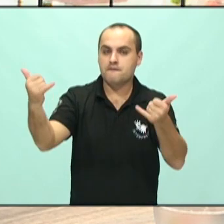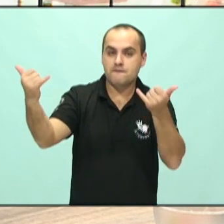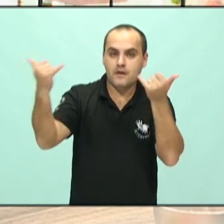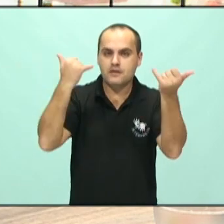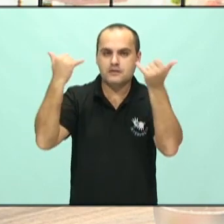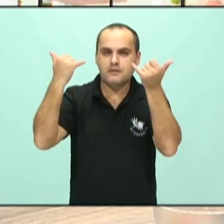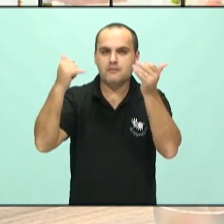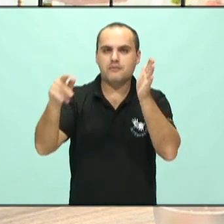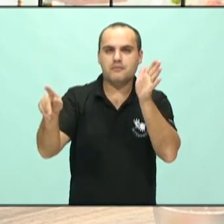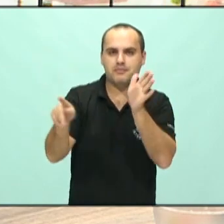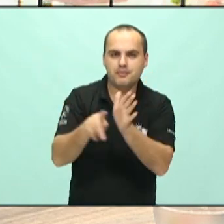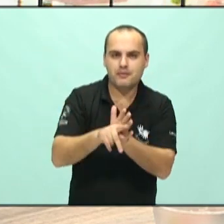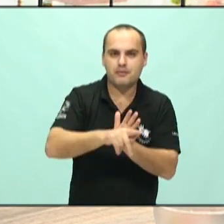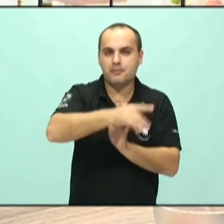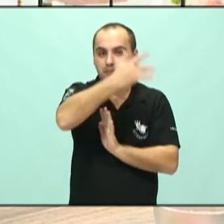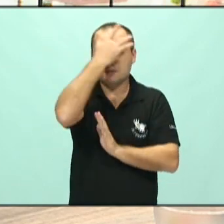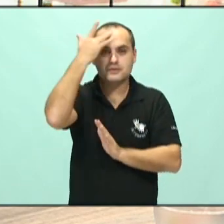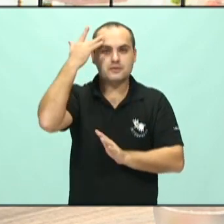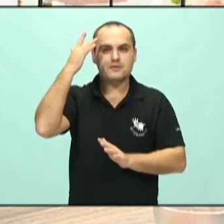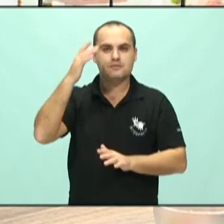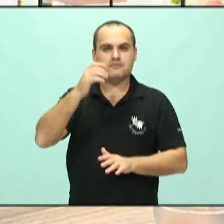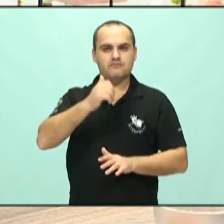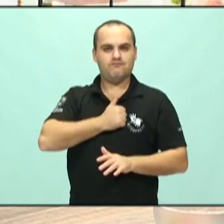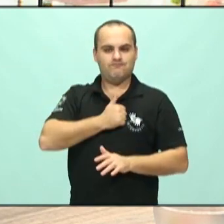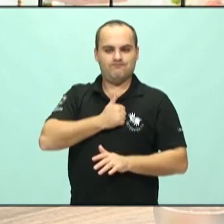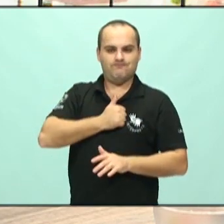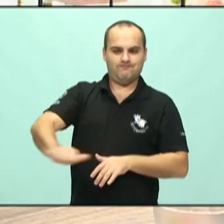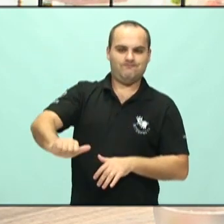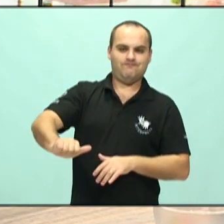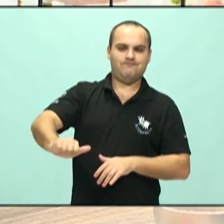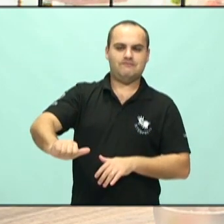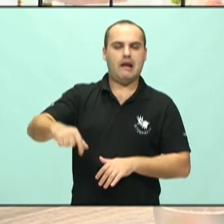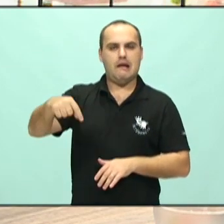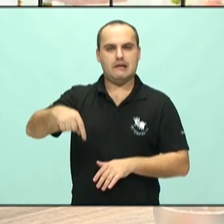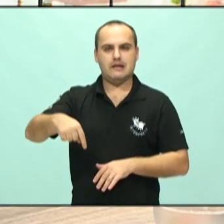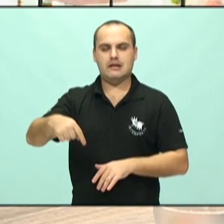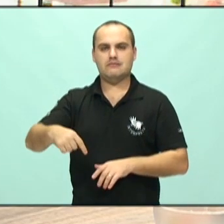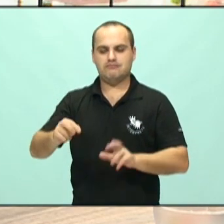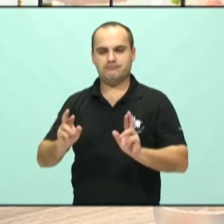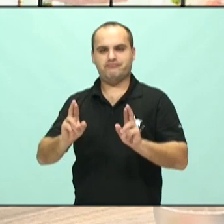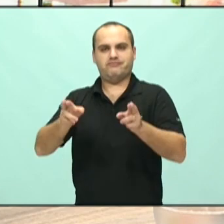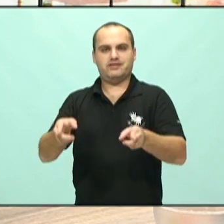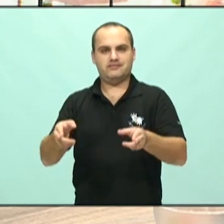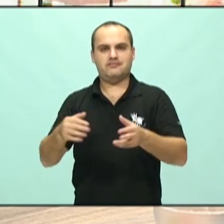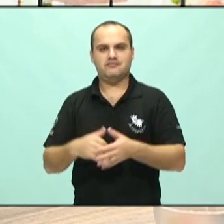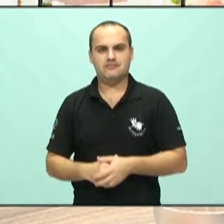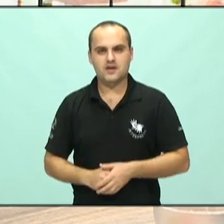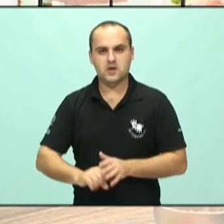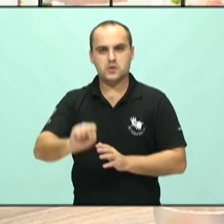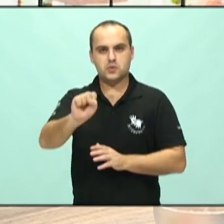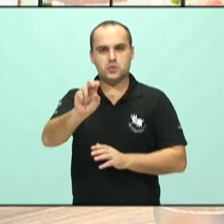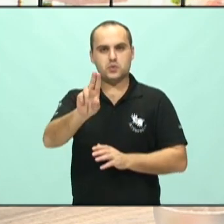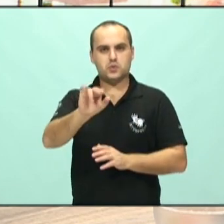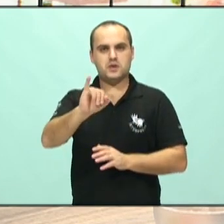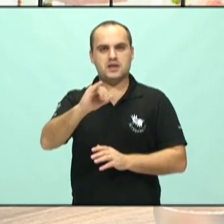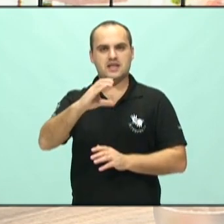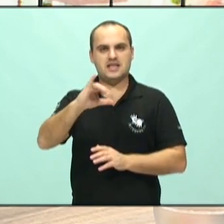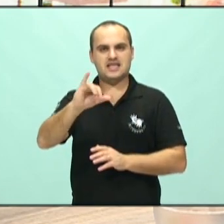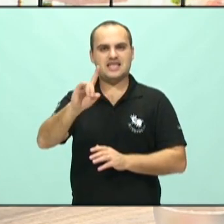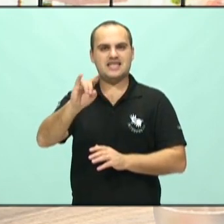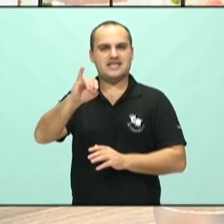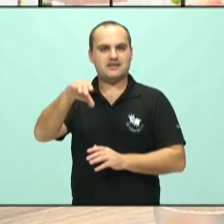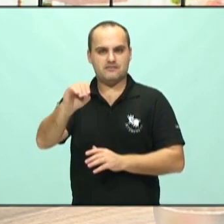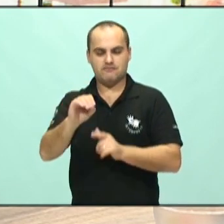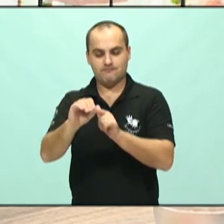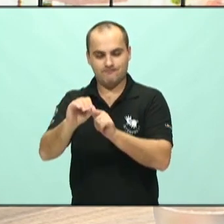de suicídio na região. Suicídio é uma consequência trágica, fatal, mas que em